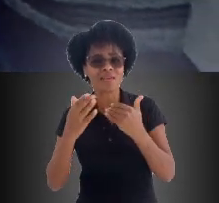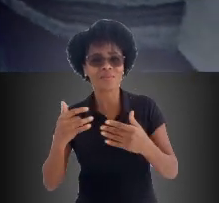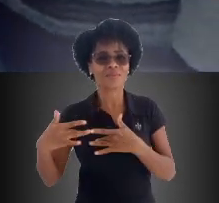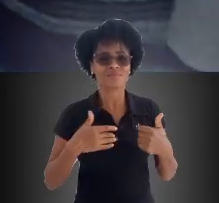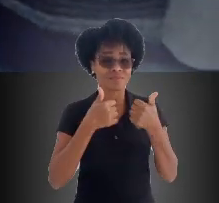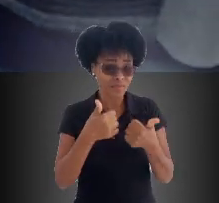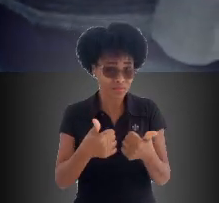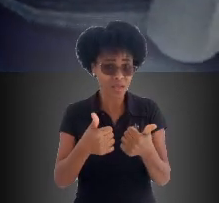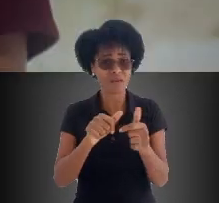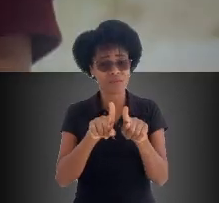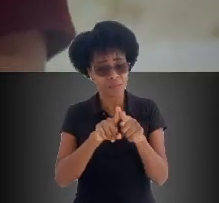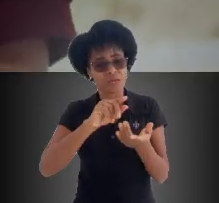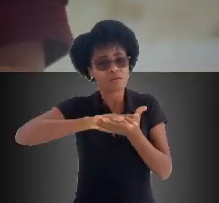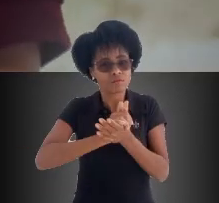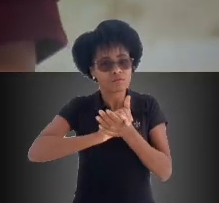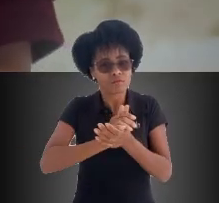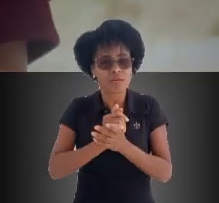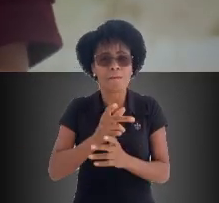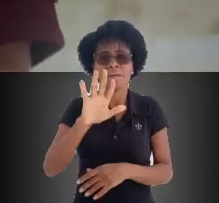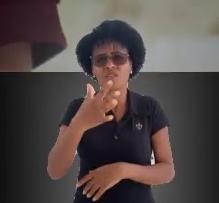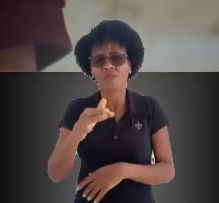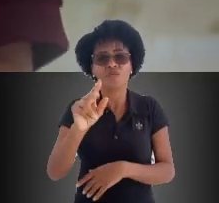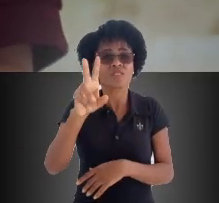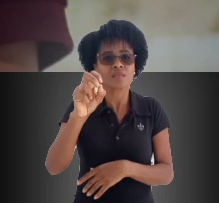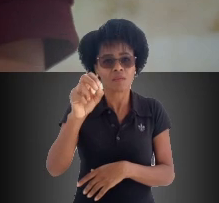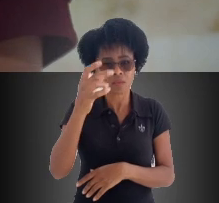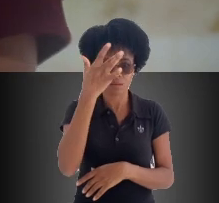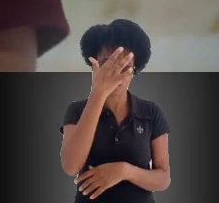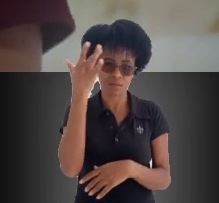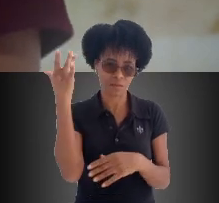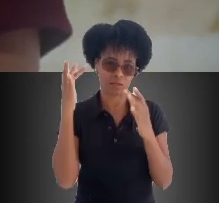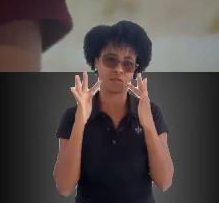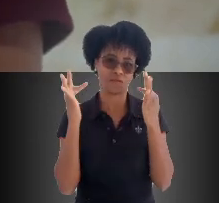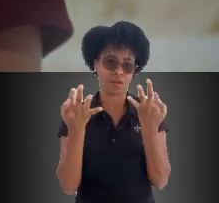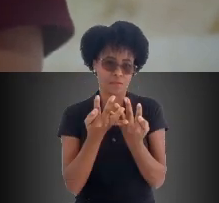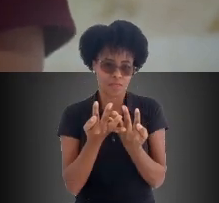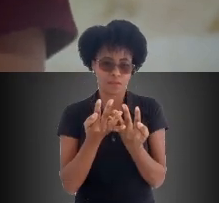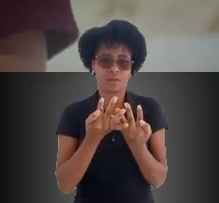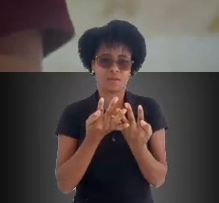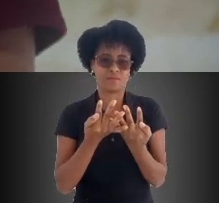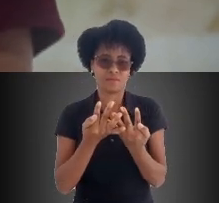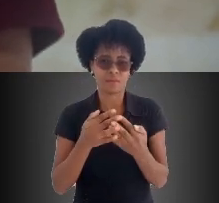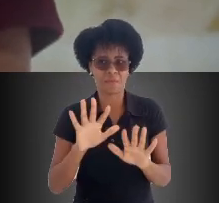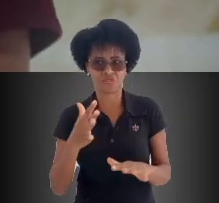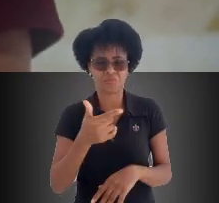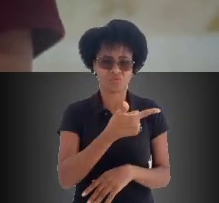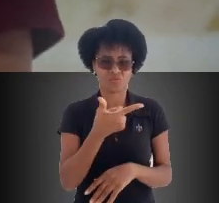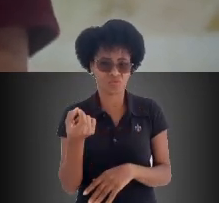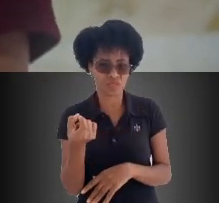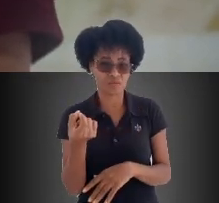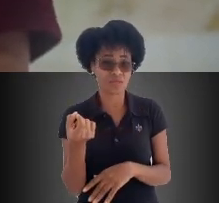máscara, álcool gel e sabão líquido para 50 famílias. Essas 50 famílias, elas compõem um universo de